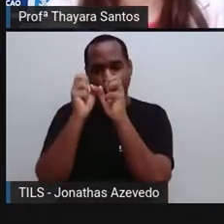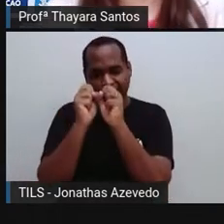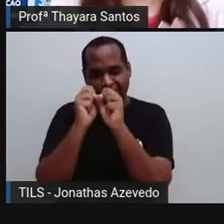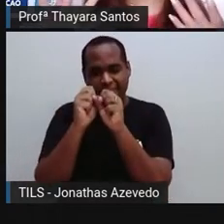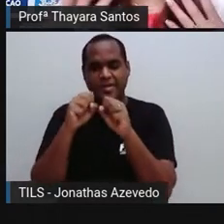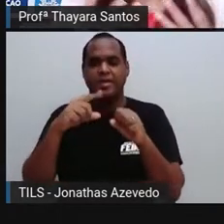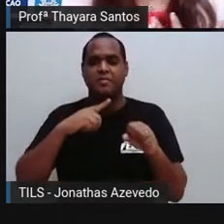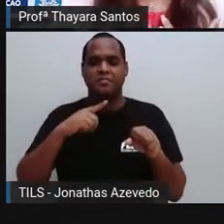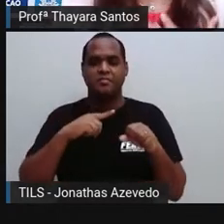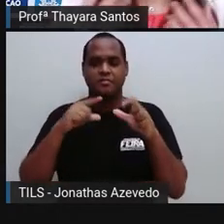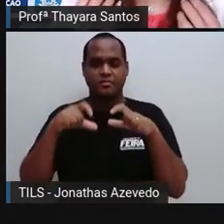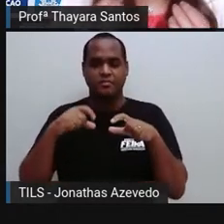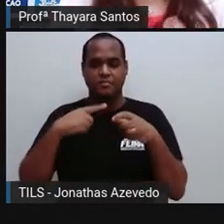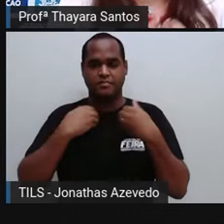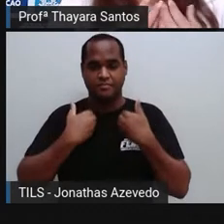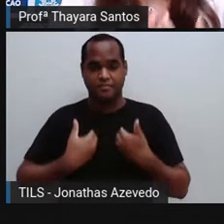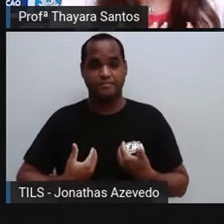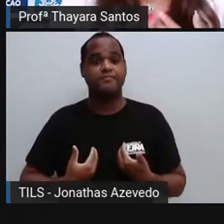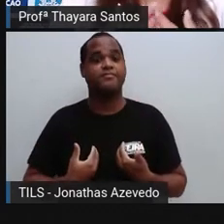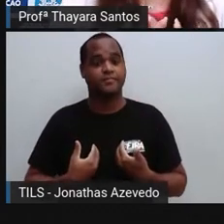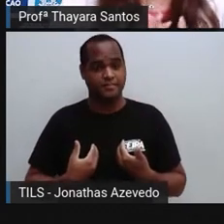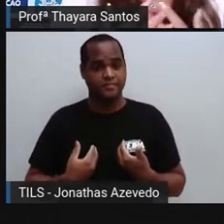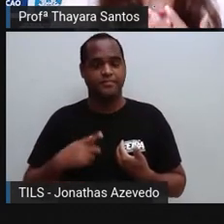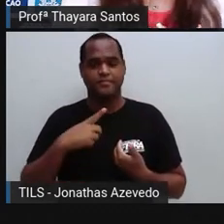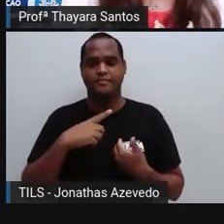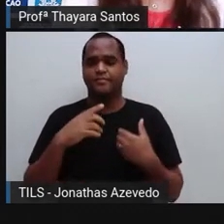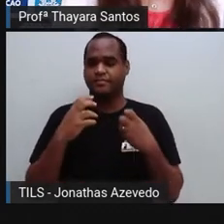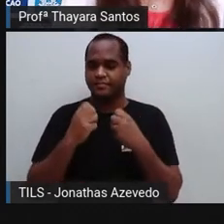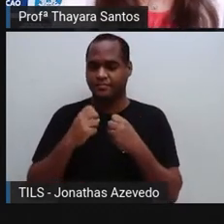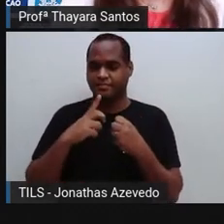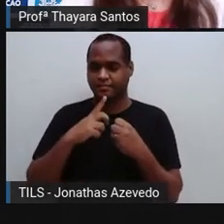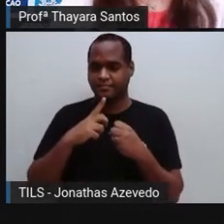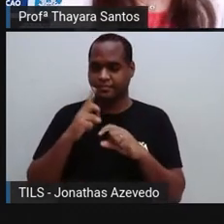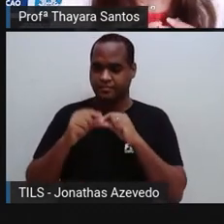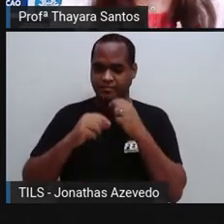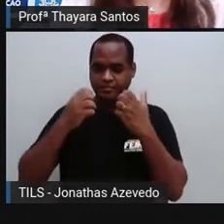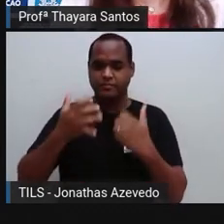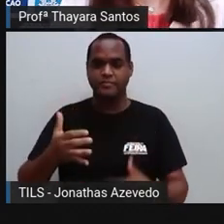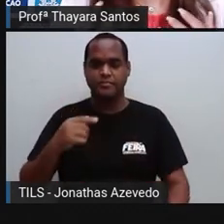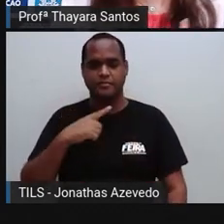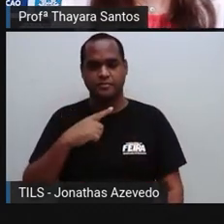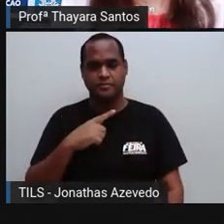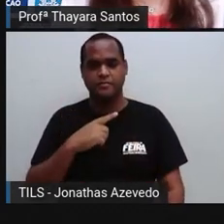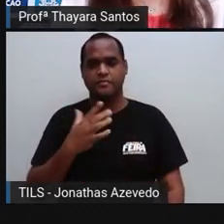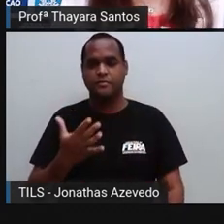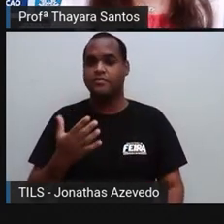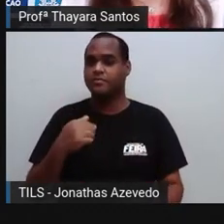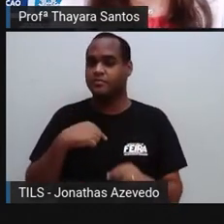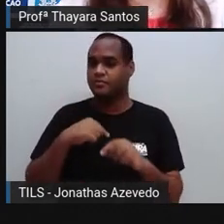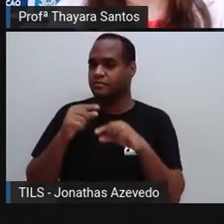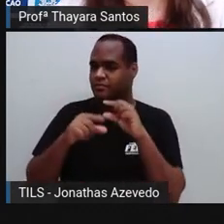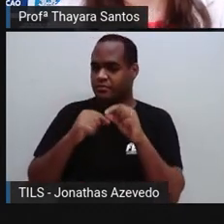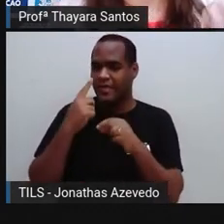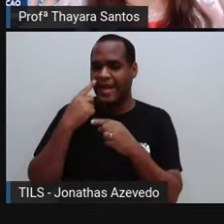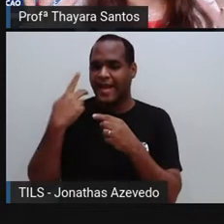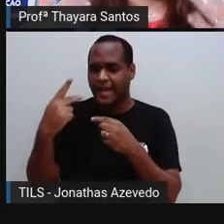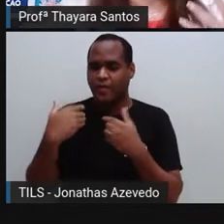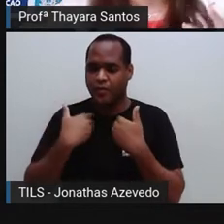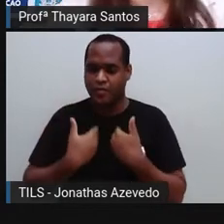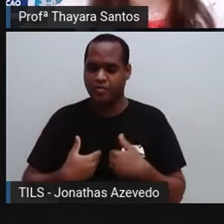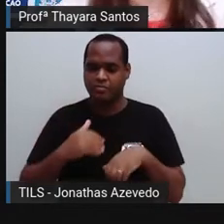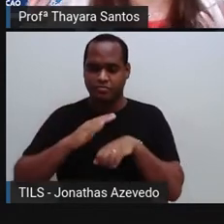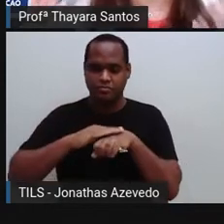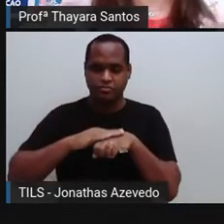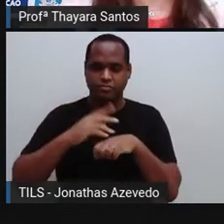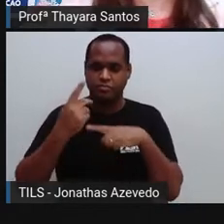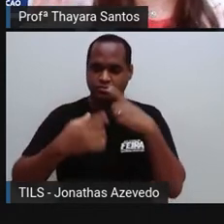ali o nosso corpo, e deitado, quieto, em um ambiente escuro, o nosso corpo começa a produzir essa melatonina, porque ele